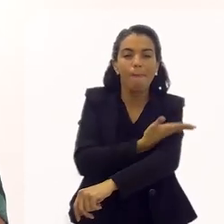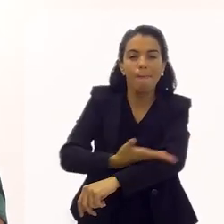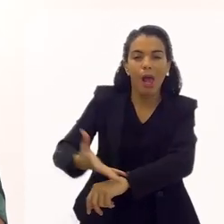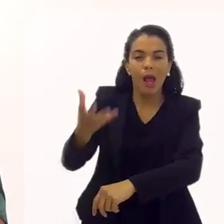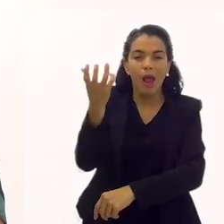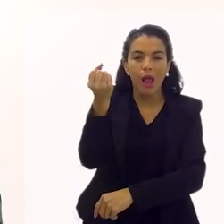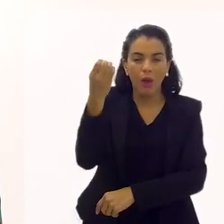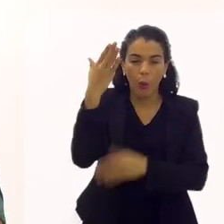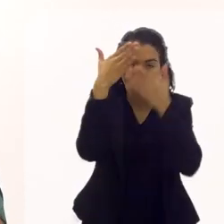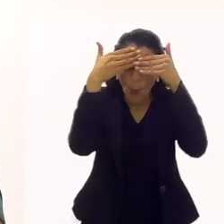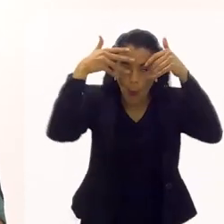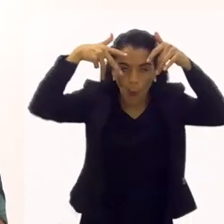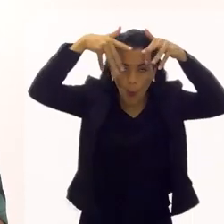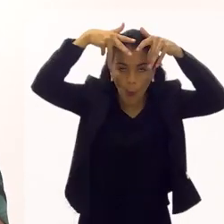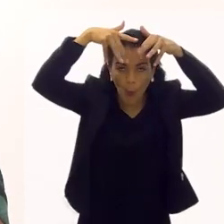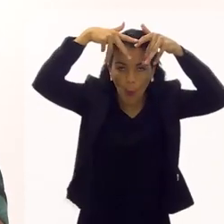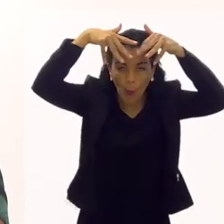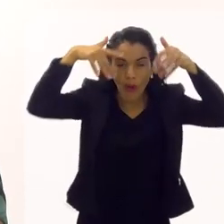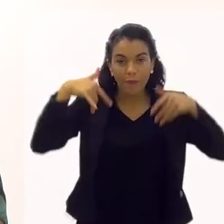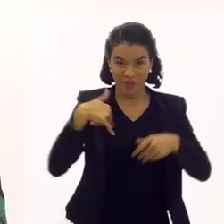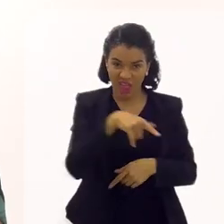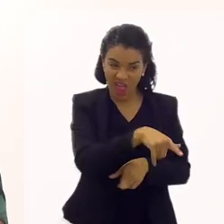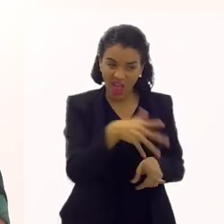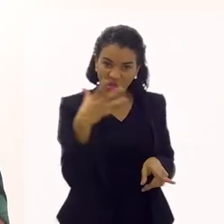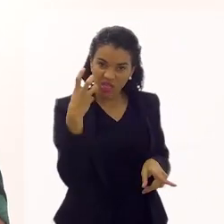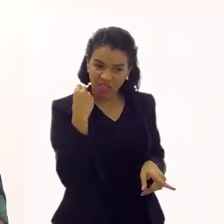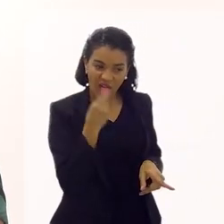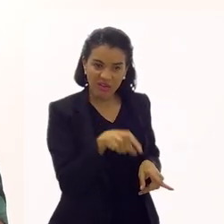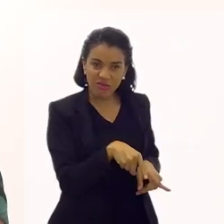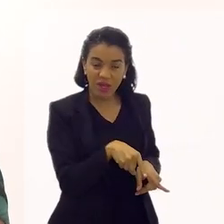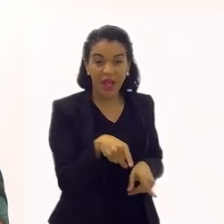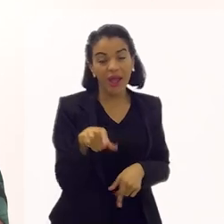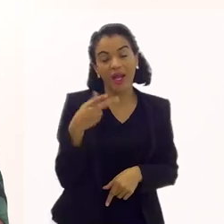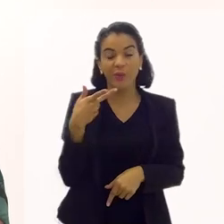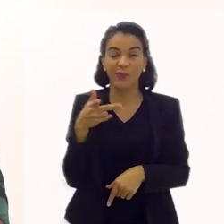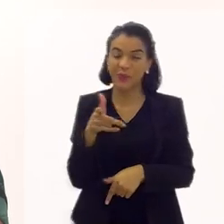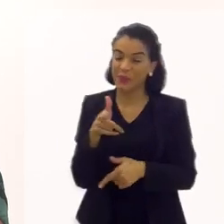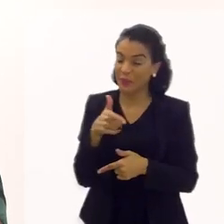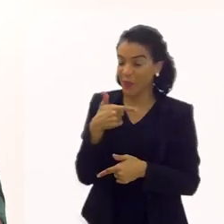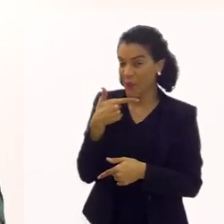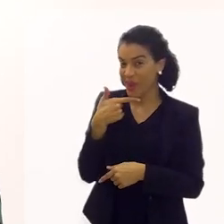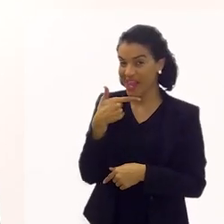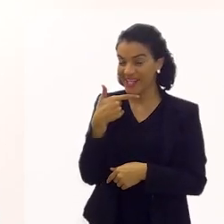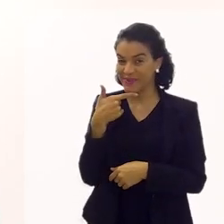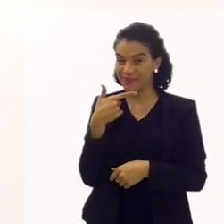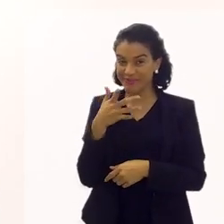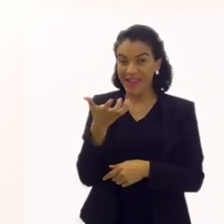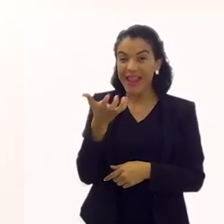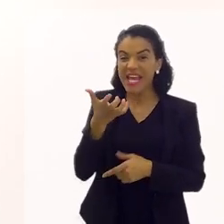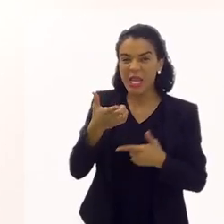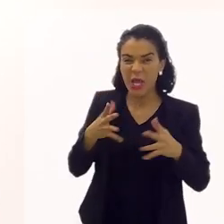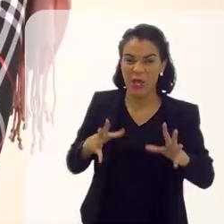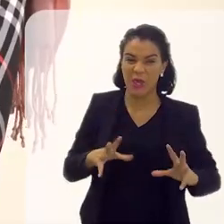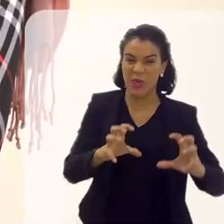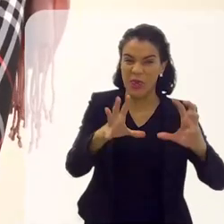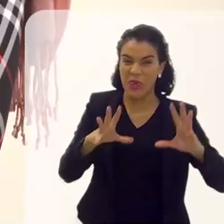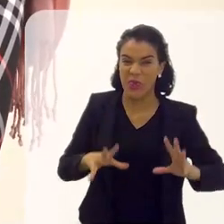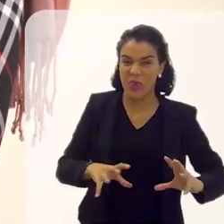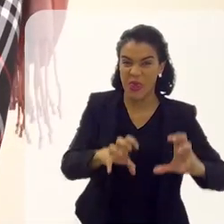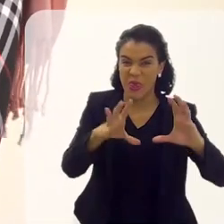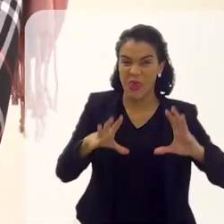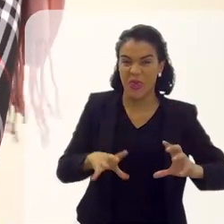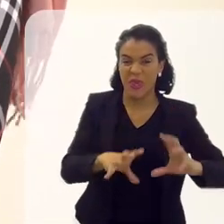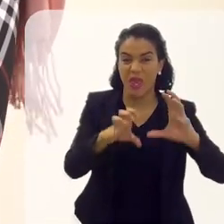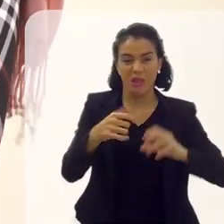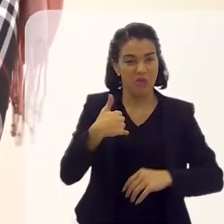a pele branca, cabelo romeu, aí diziam para ele, é adotado? E ele vinha com aquilo, querendo que eu brigasse,